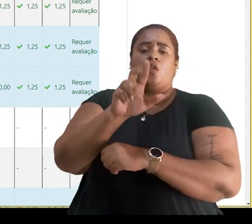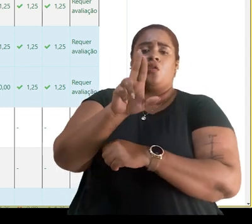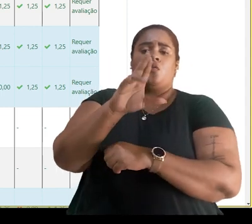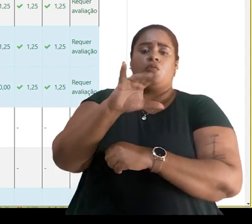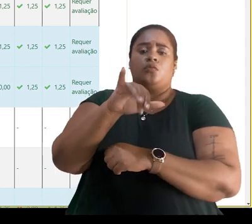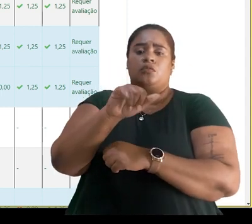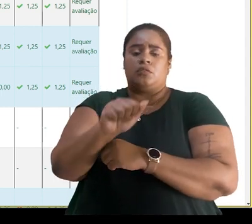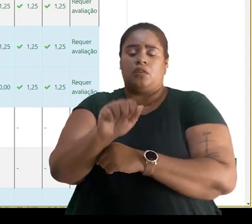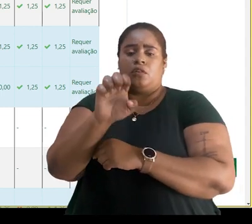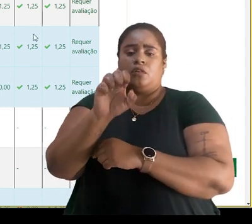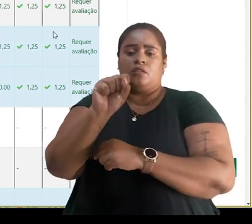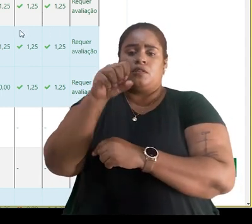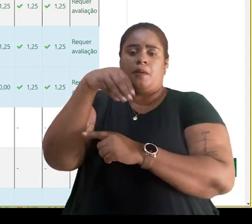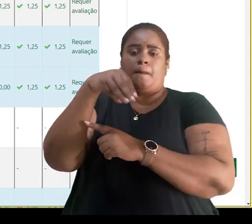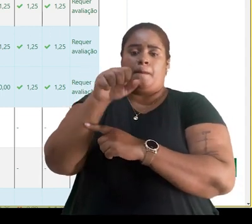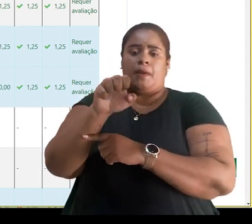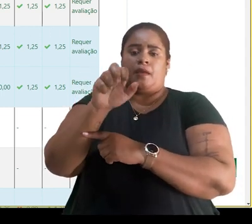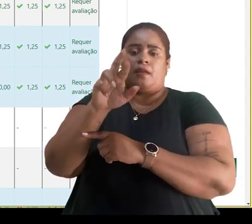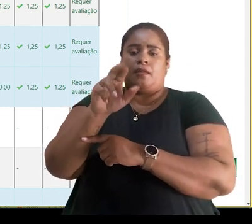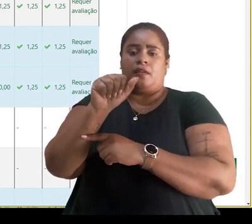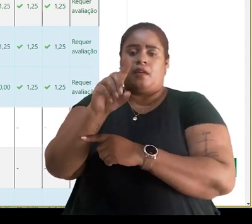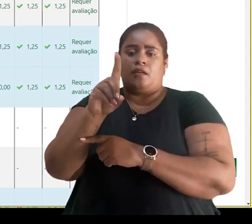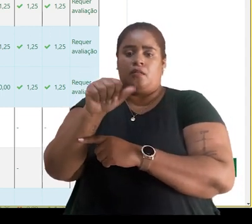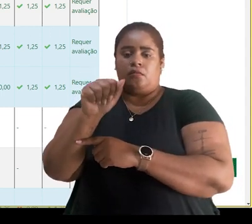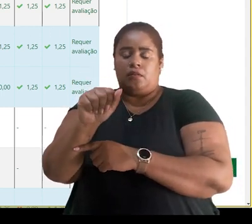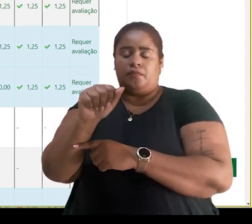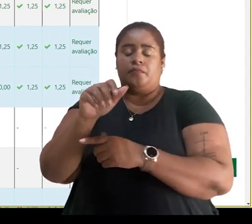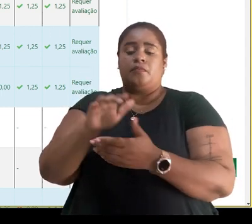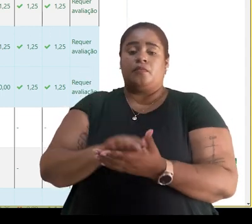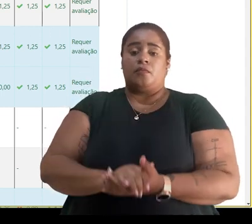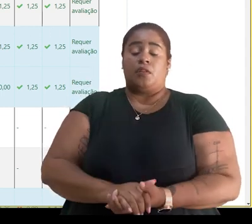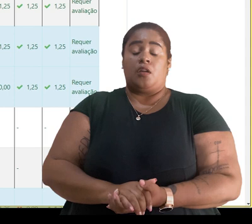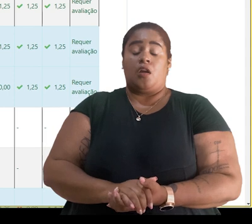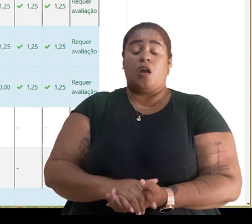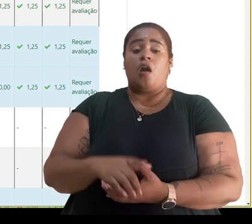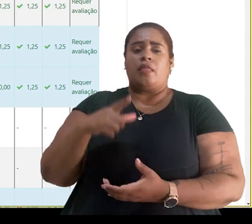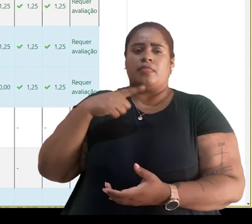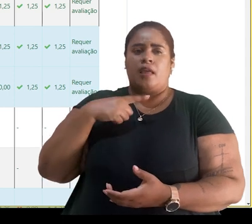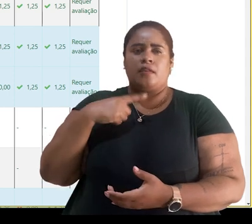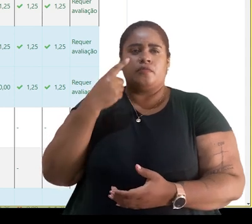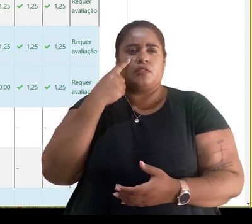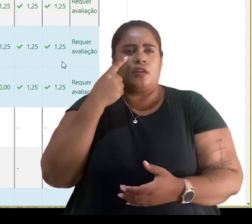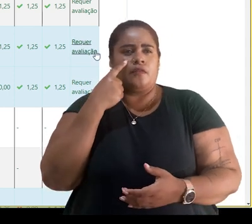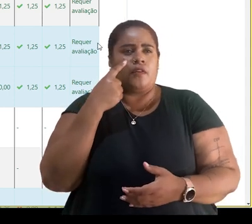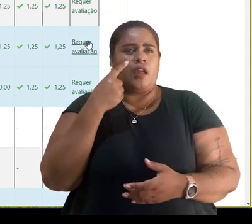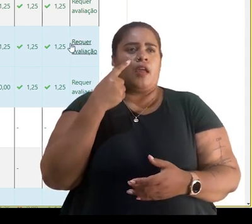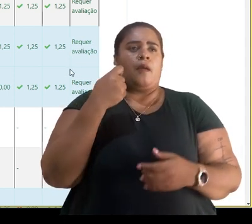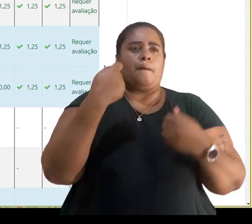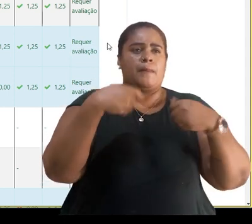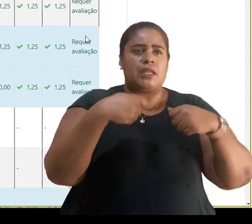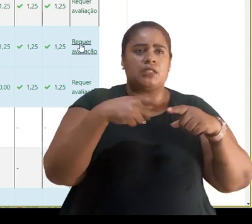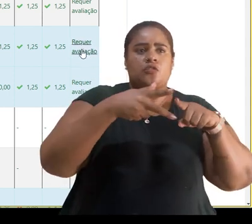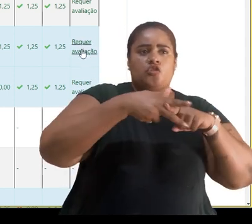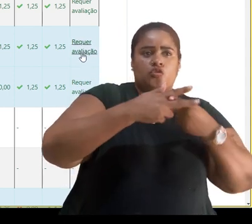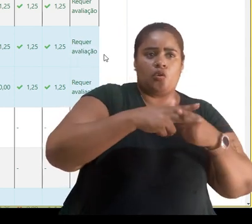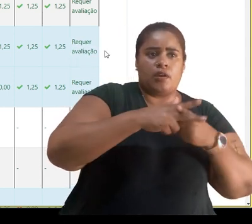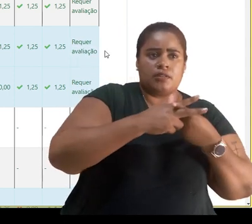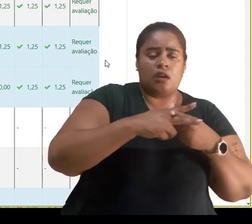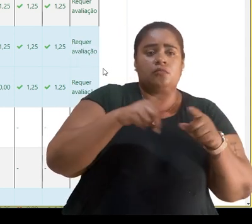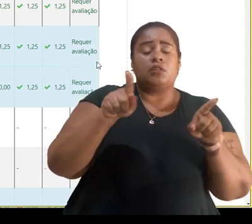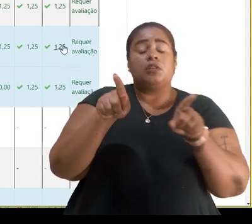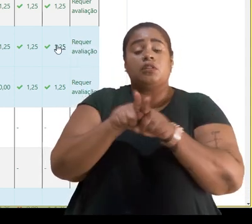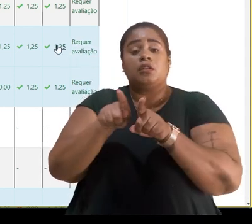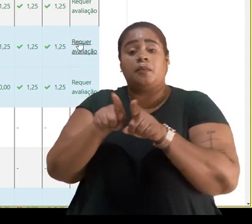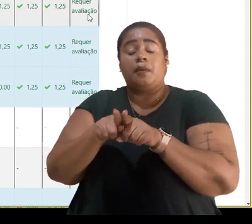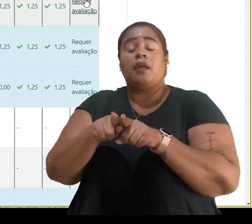essa aluna Lúcia Esmeralda. Então, veja que aqui temos ainda não avaliado ou requer